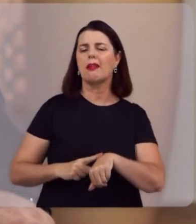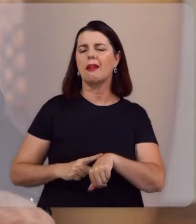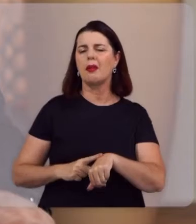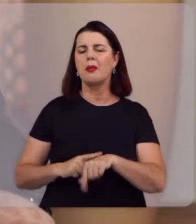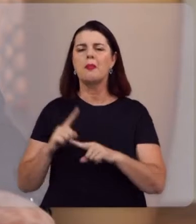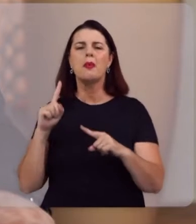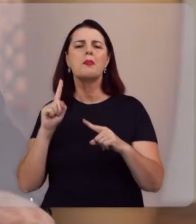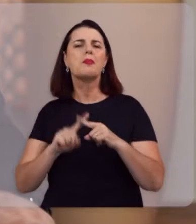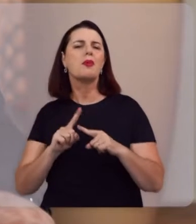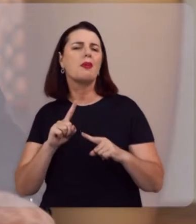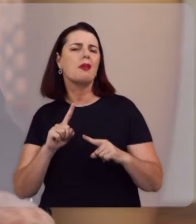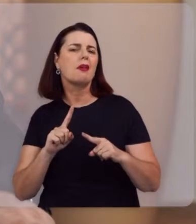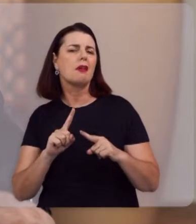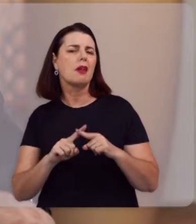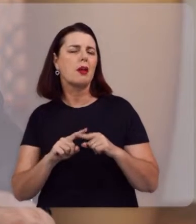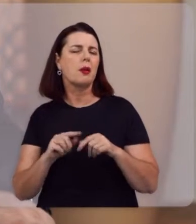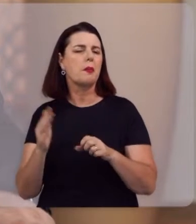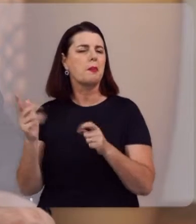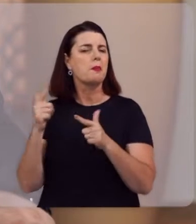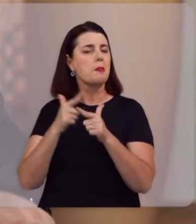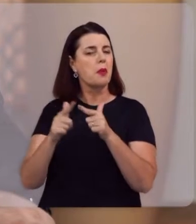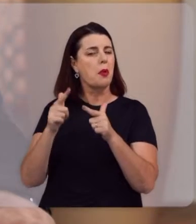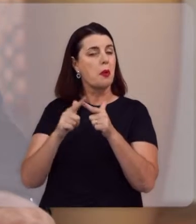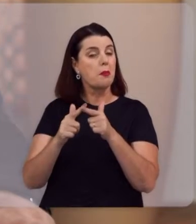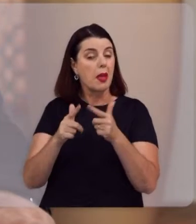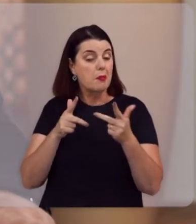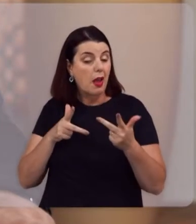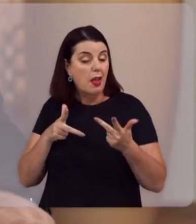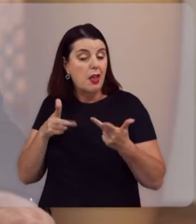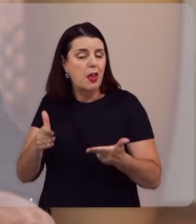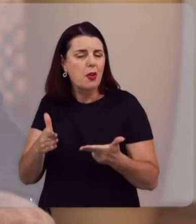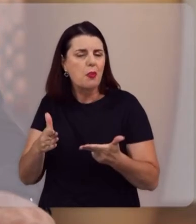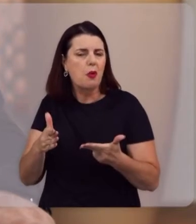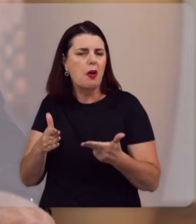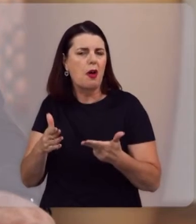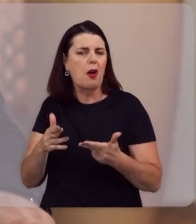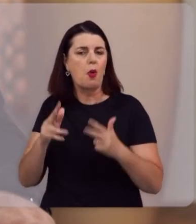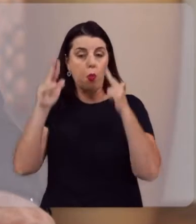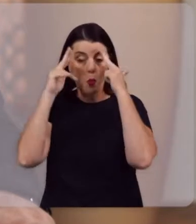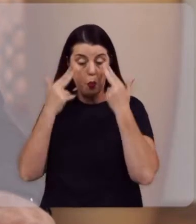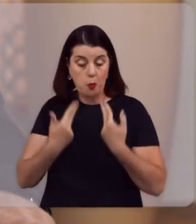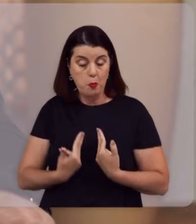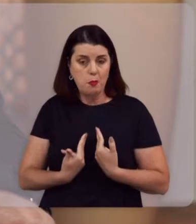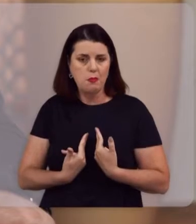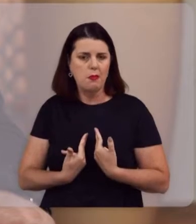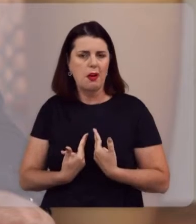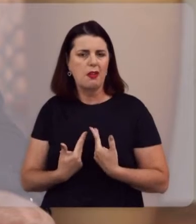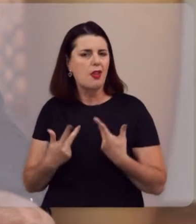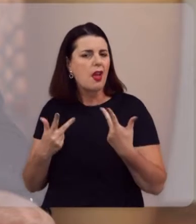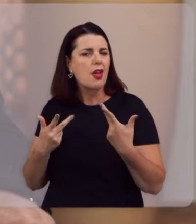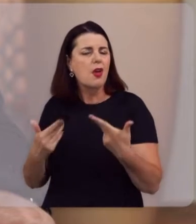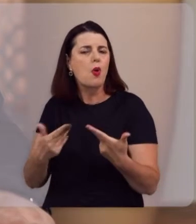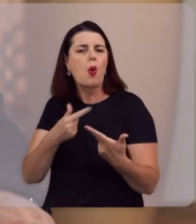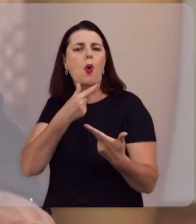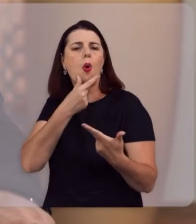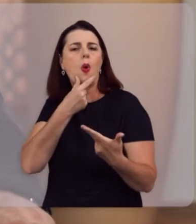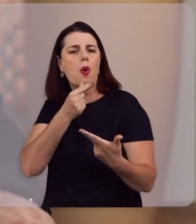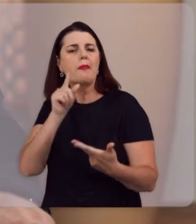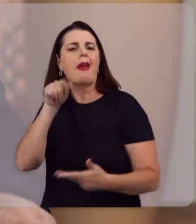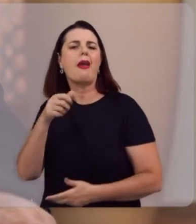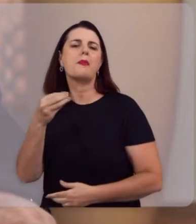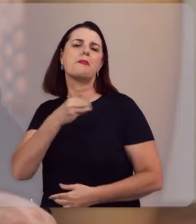Porque o problema básico do ser humano ainda é o mesmo. O problema básico do ser humano é que ele é